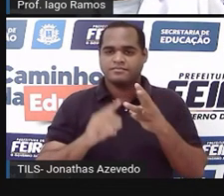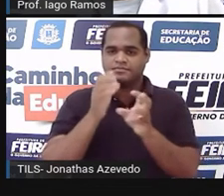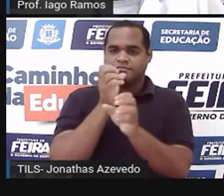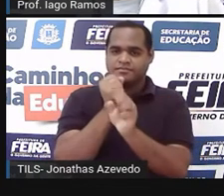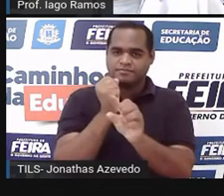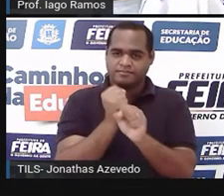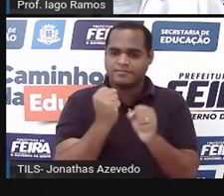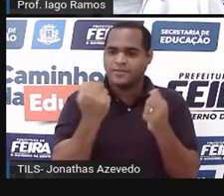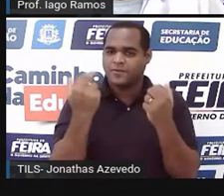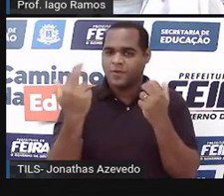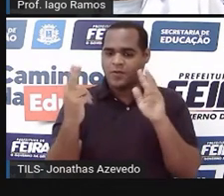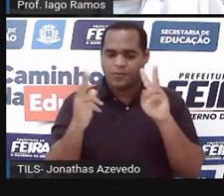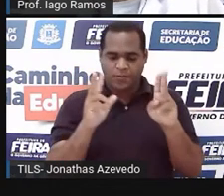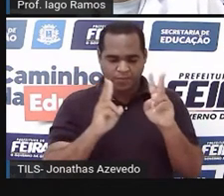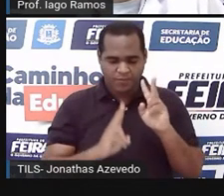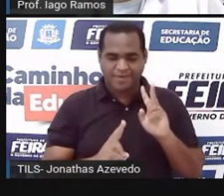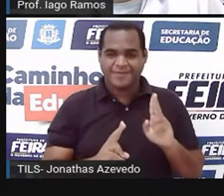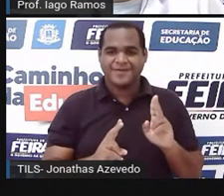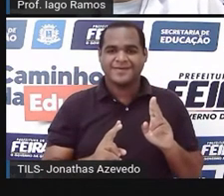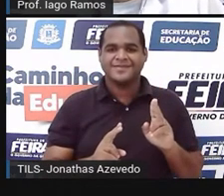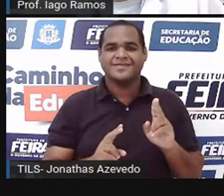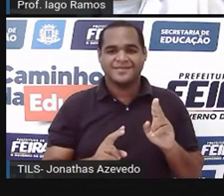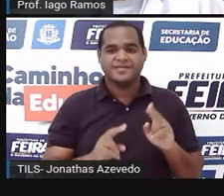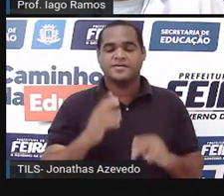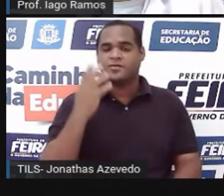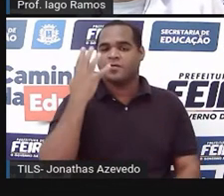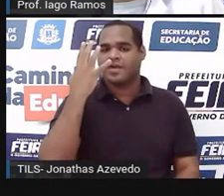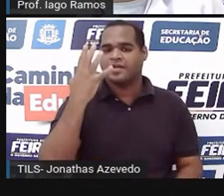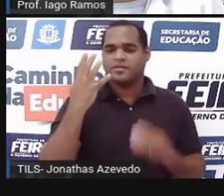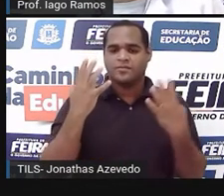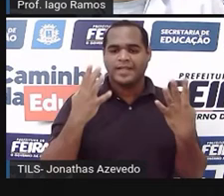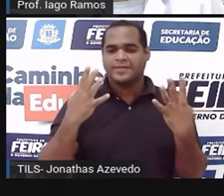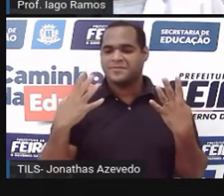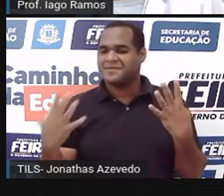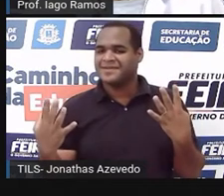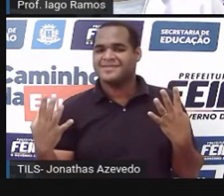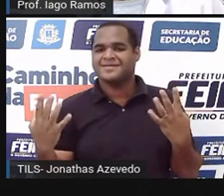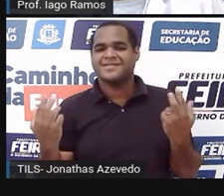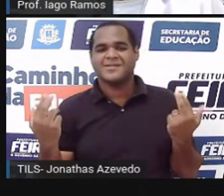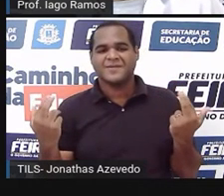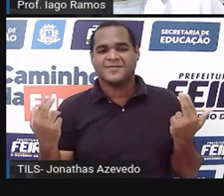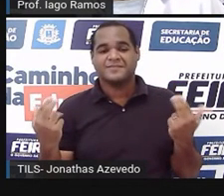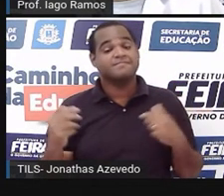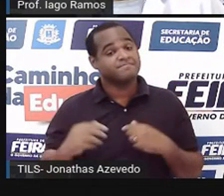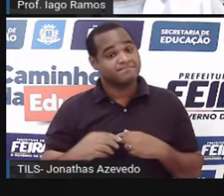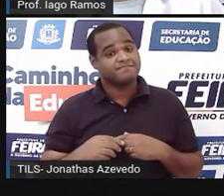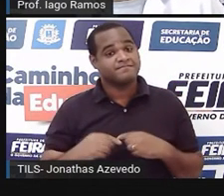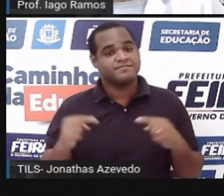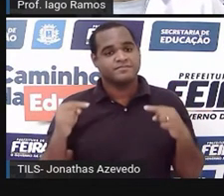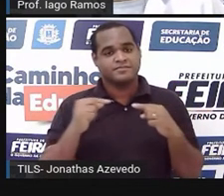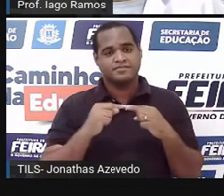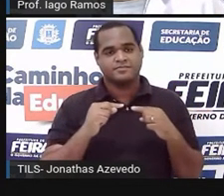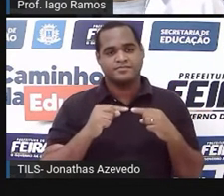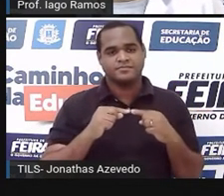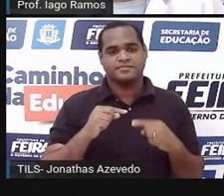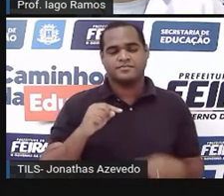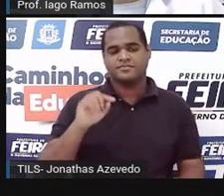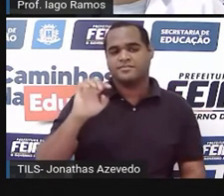medida, os três medem 4, tá? E quando isso acontecer, o triângulo ele vai ser chamado de triângulo